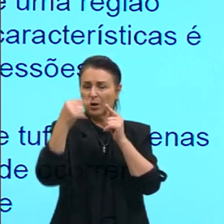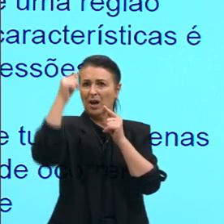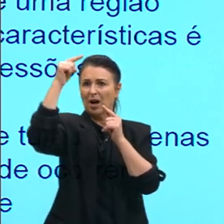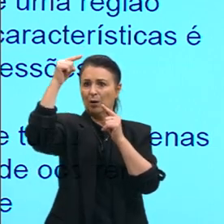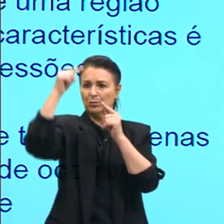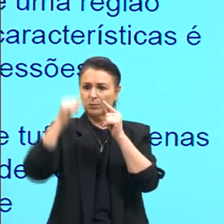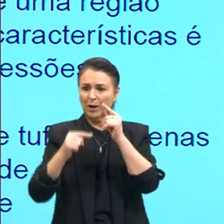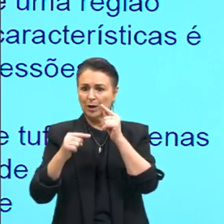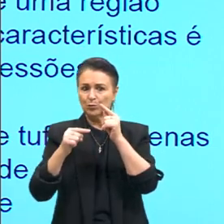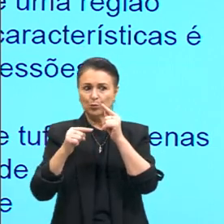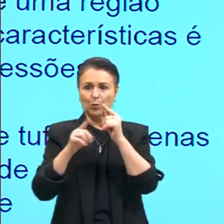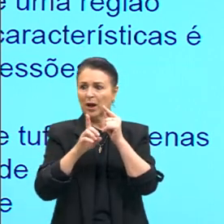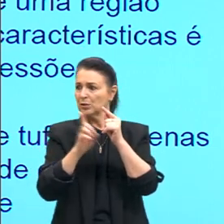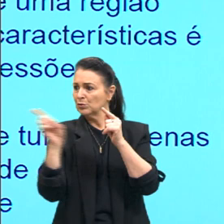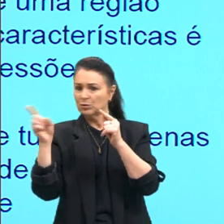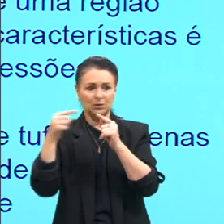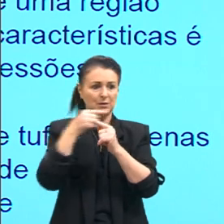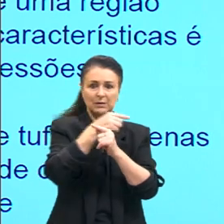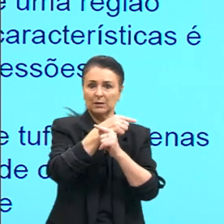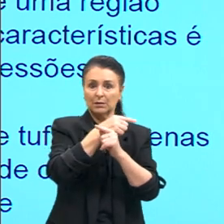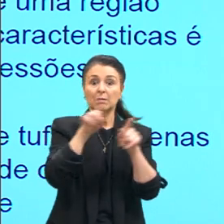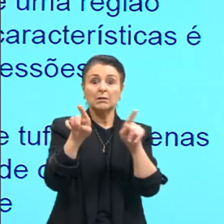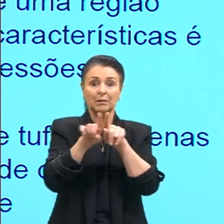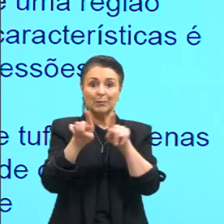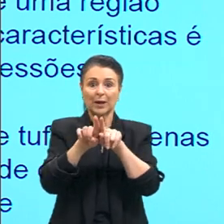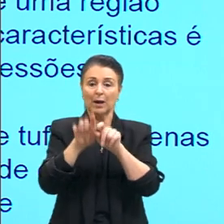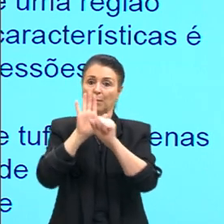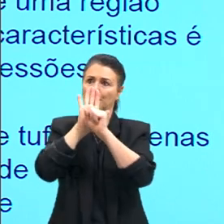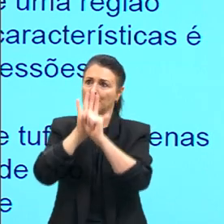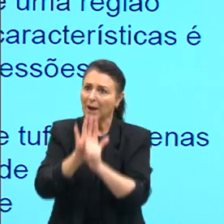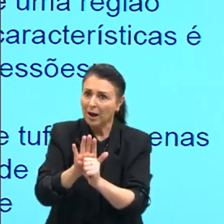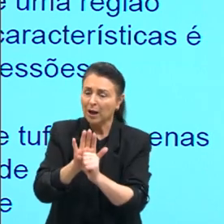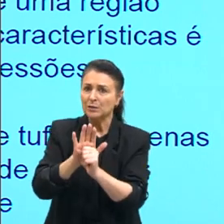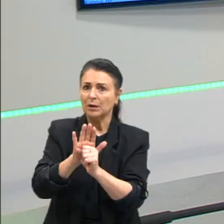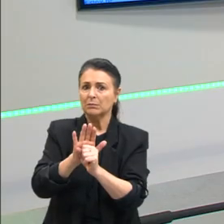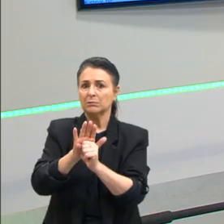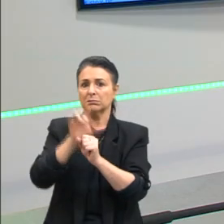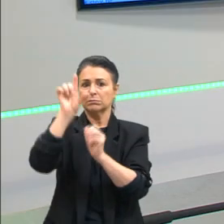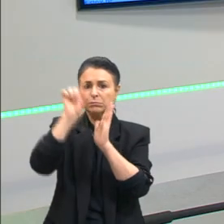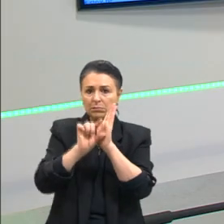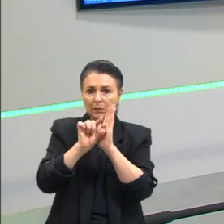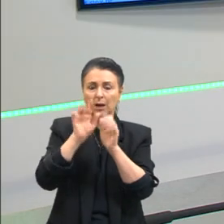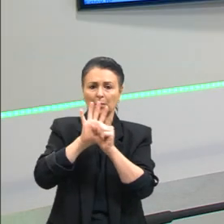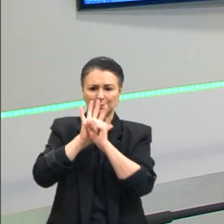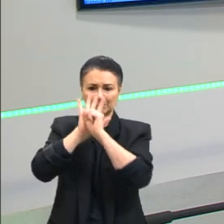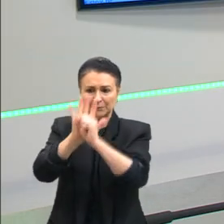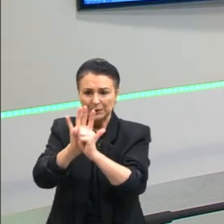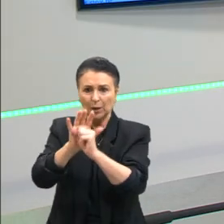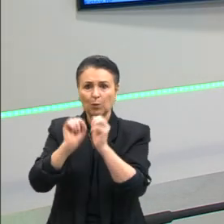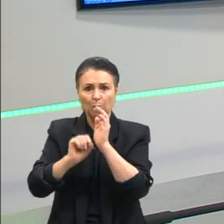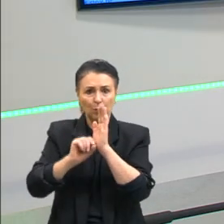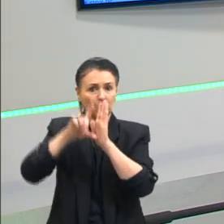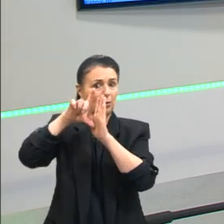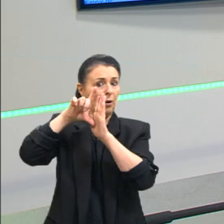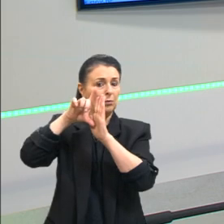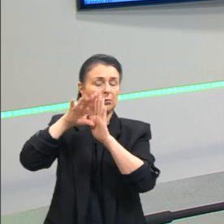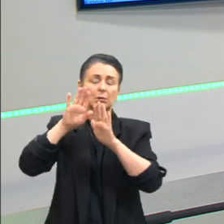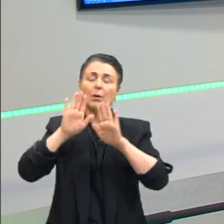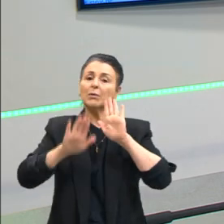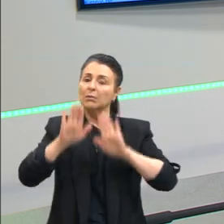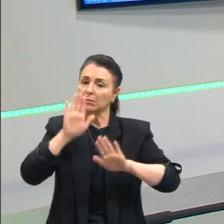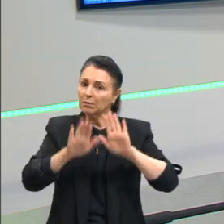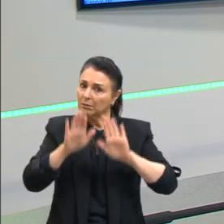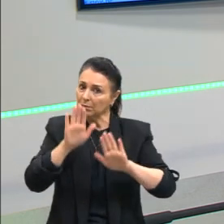pra onde ela tá indo é baixa pressão, tá, gurizada? Vê isso aí em tempo real, dá pra gente ver bem tranquilo isso aí, tá,